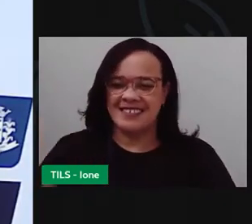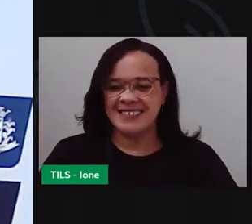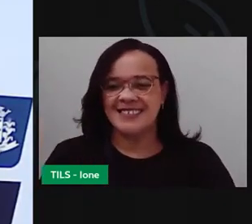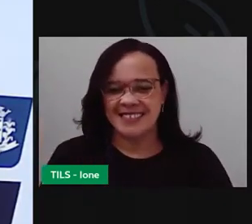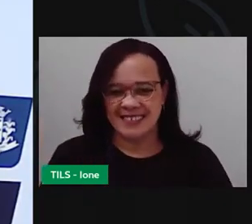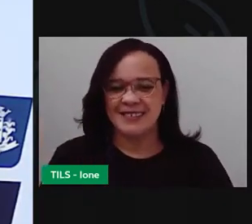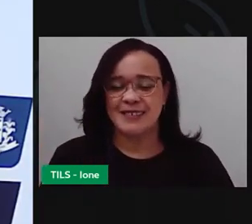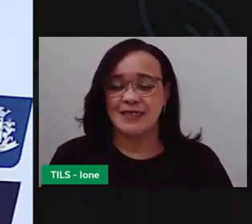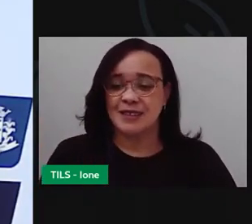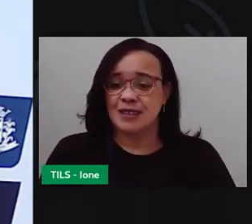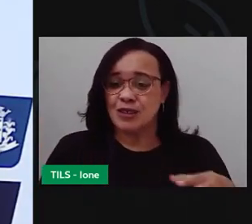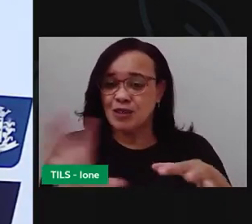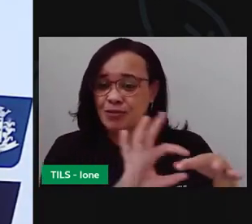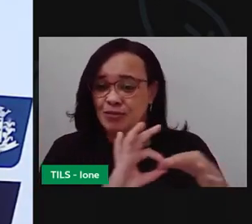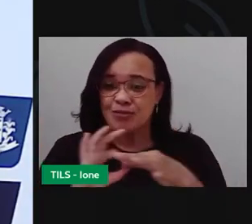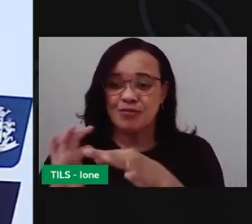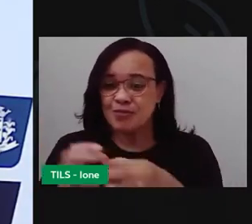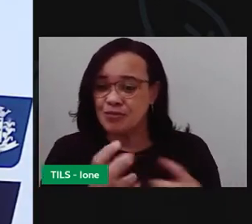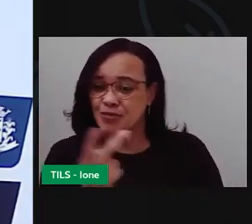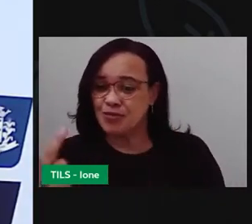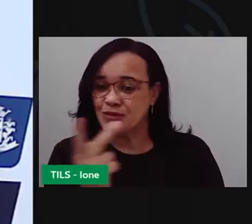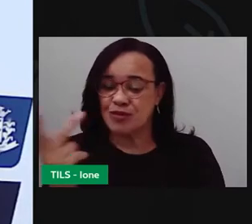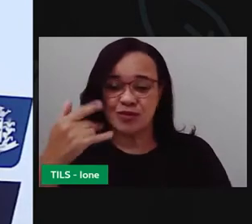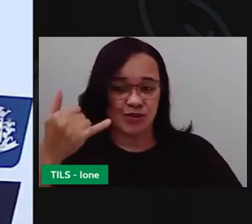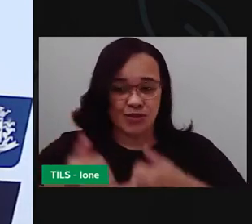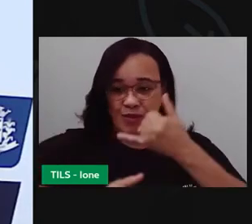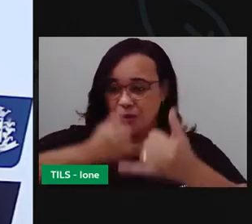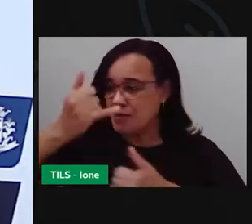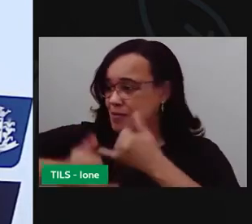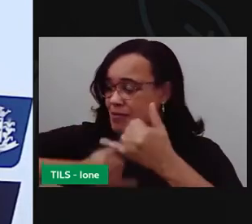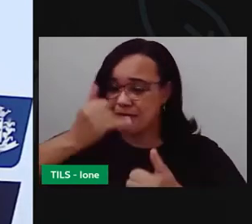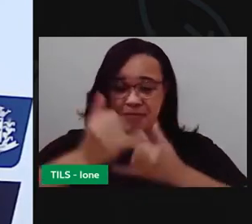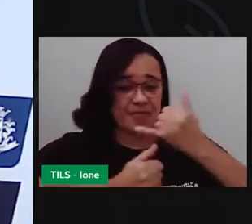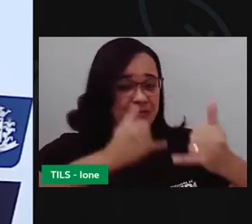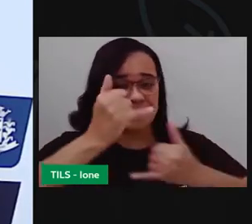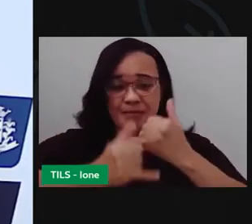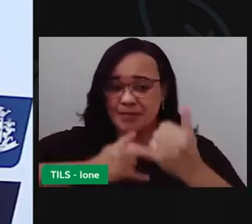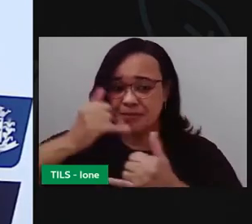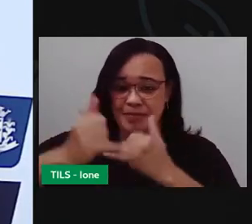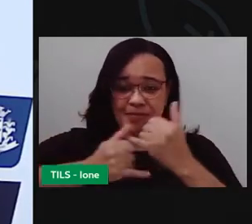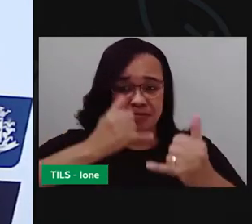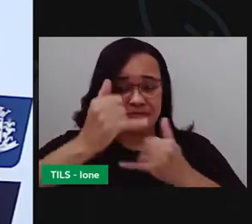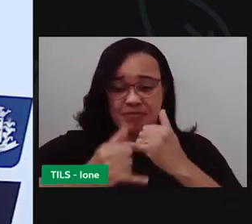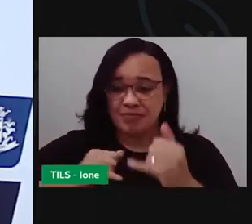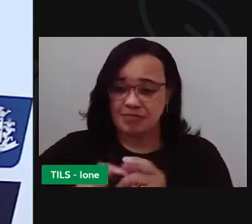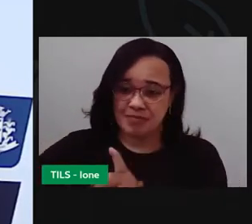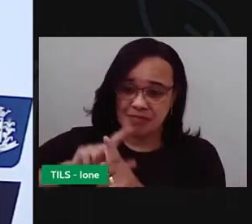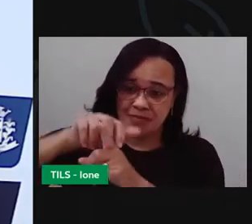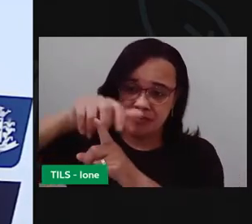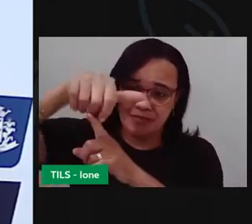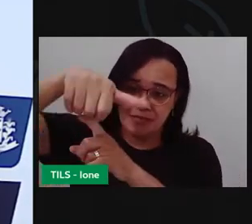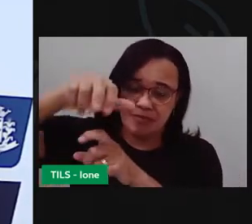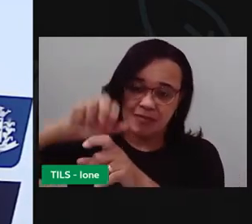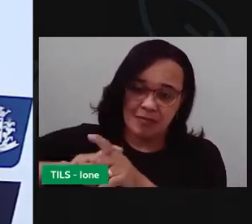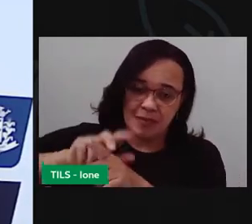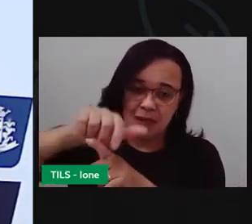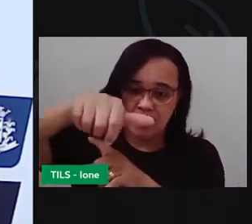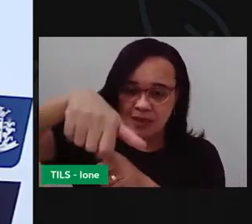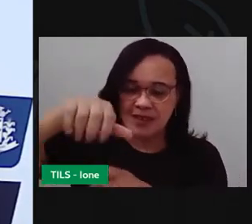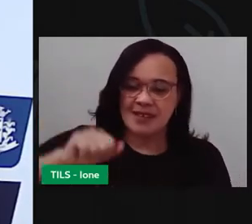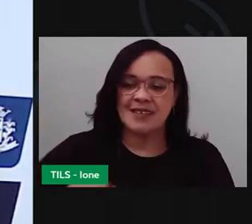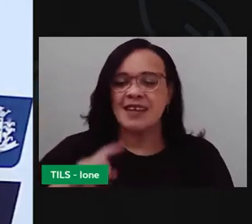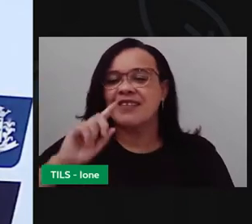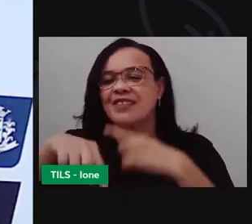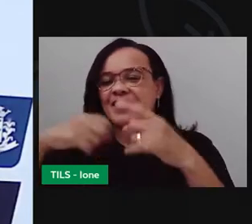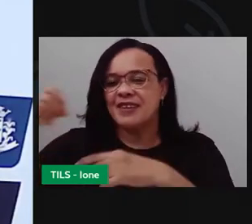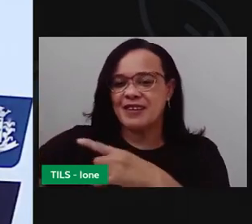E os dois se divertiam. Mesmo sem vinhos soprando, no alto do morro subiam, depois venciam rolando.